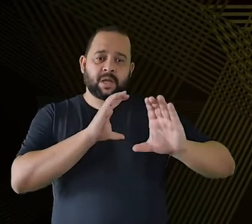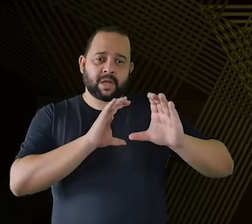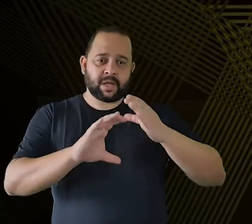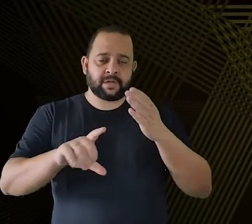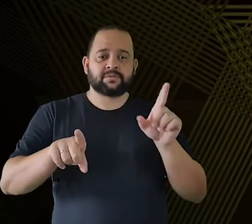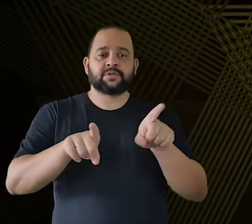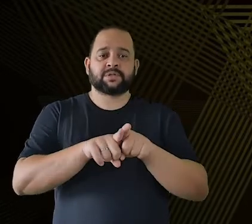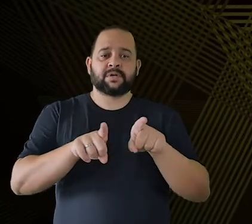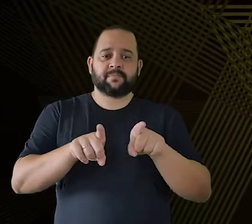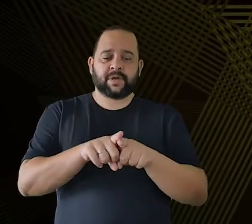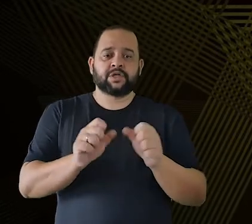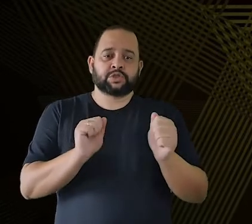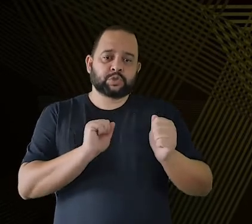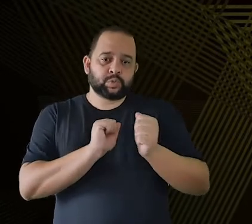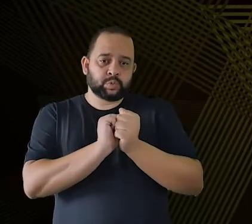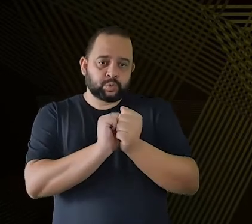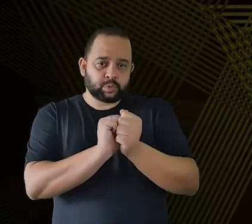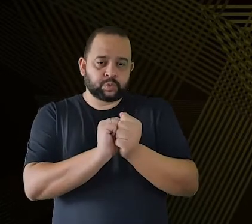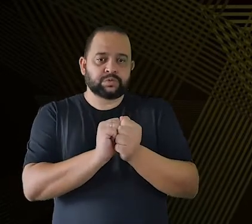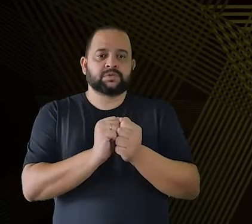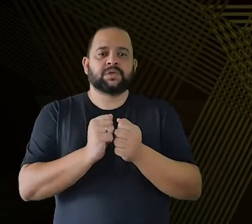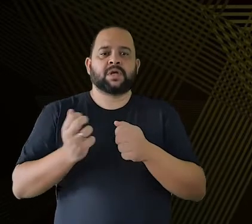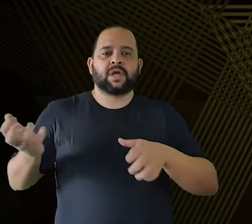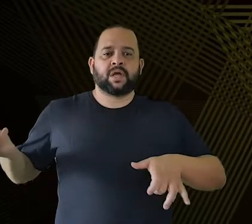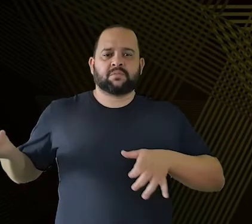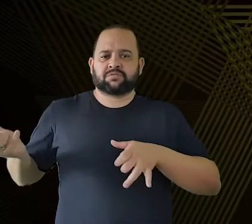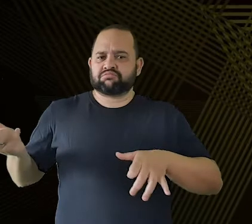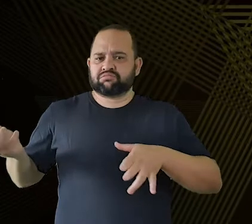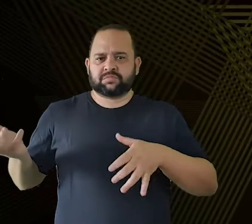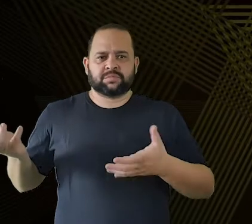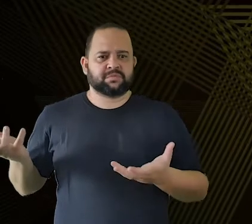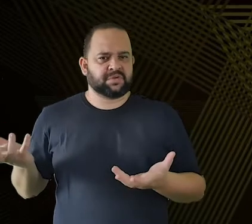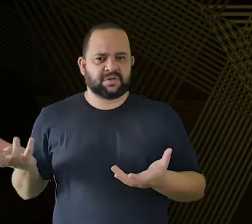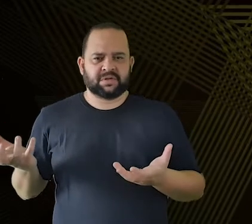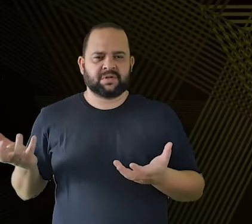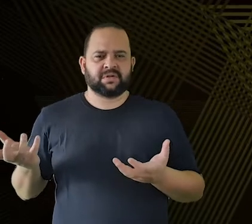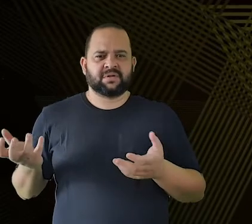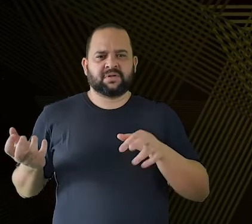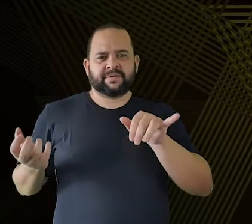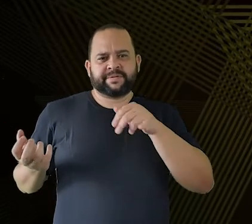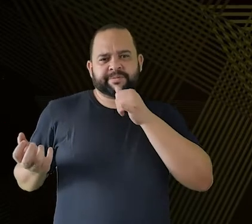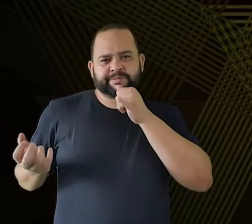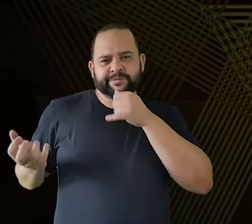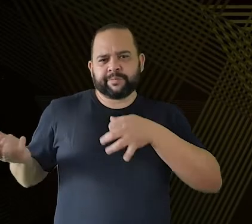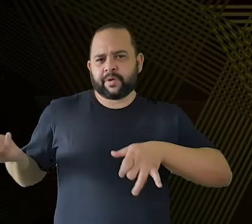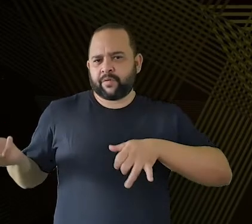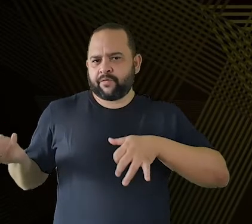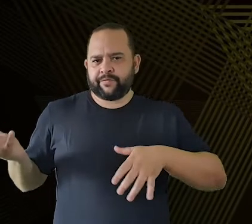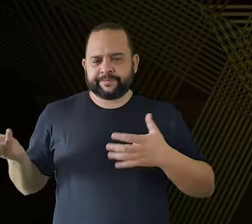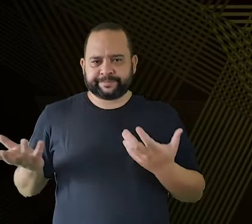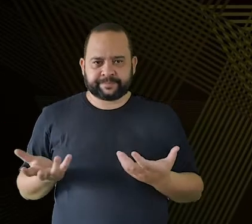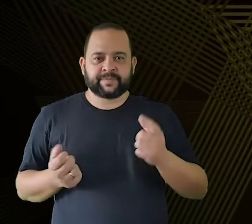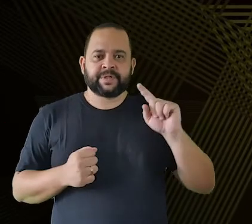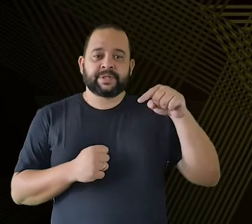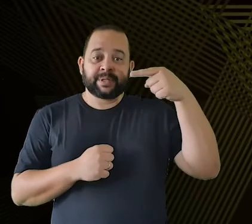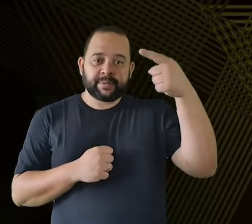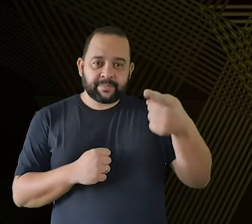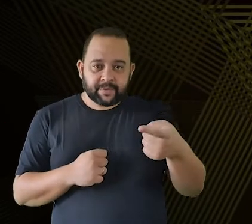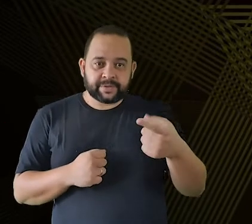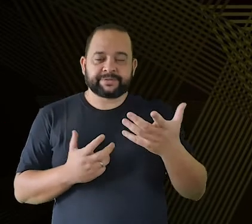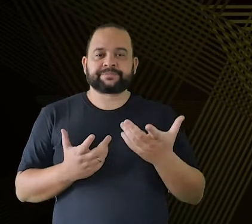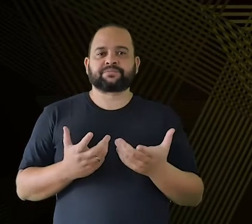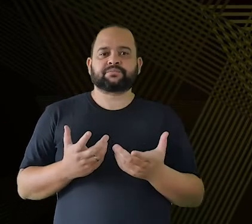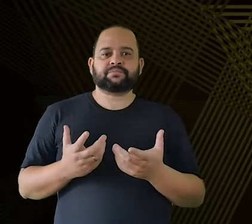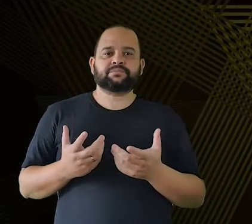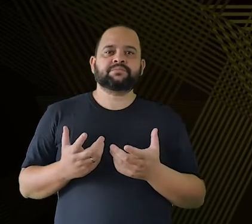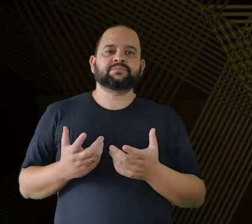acompanhamento de um instrumento de cordas pulsadas, como o violão, uma coisa assim, e depois com os instrumentos de